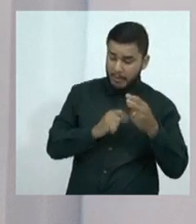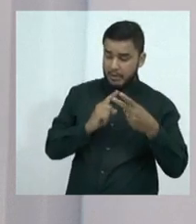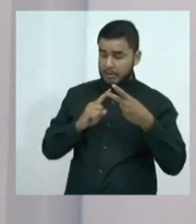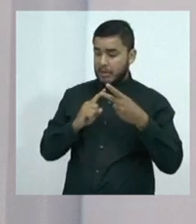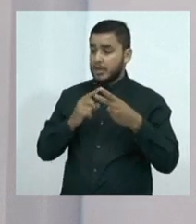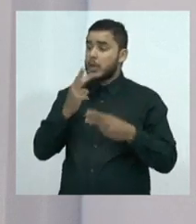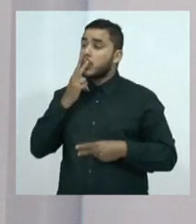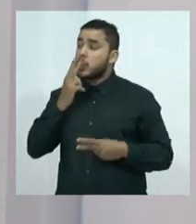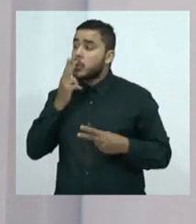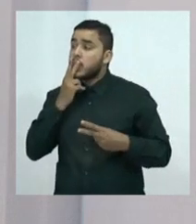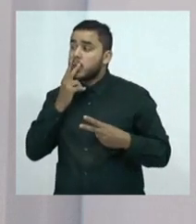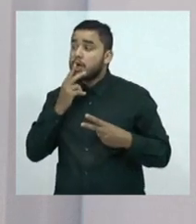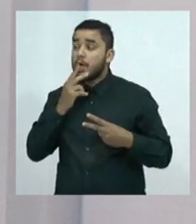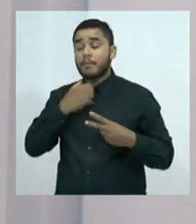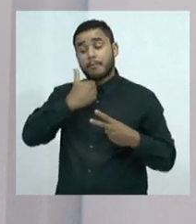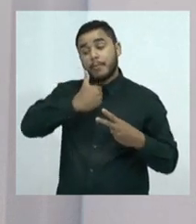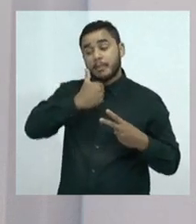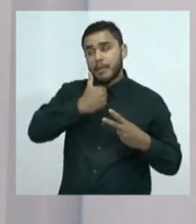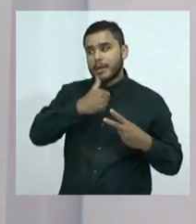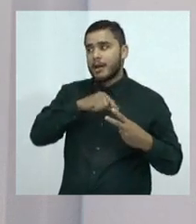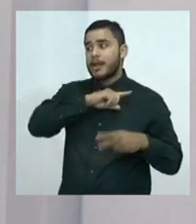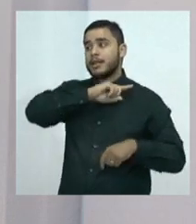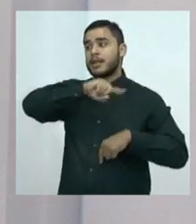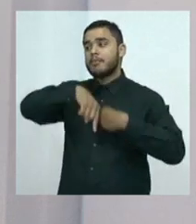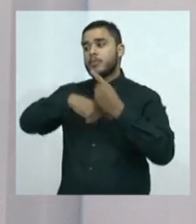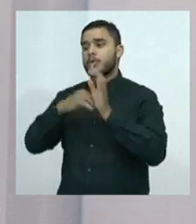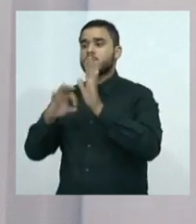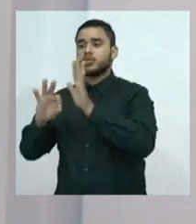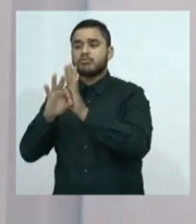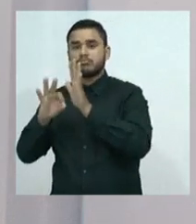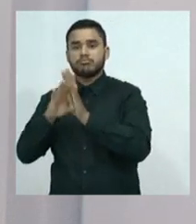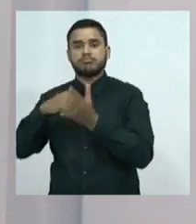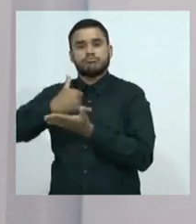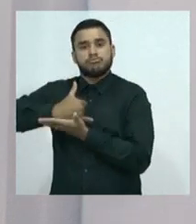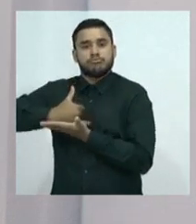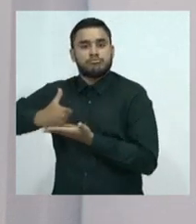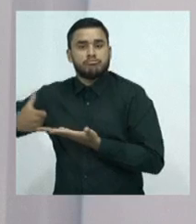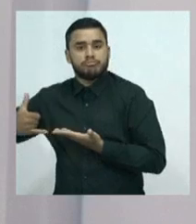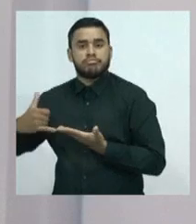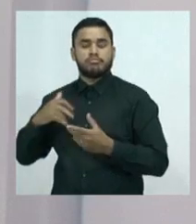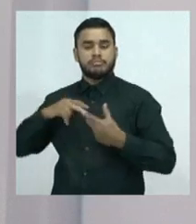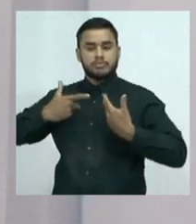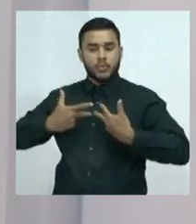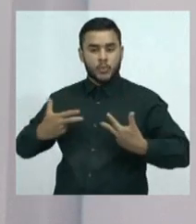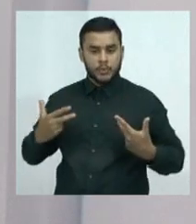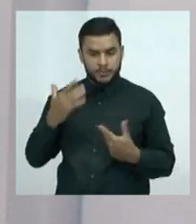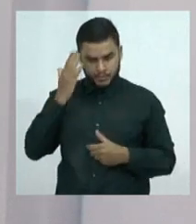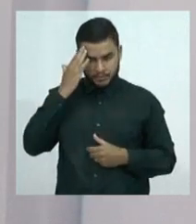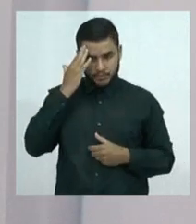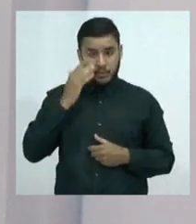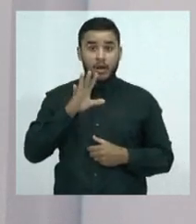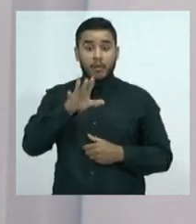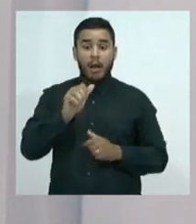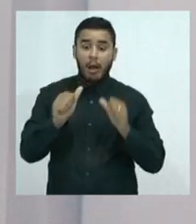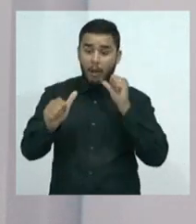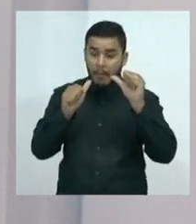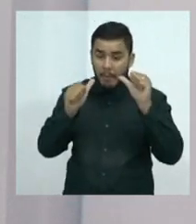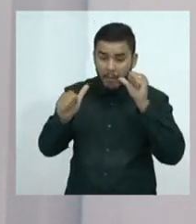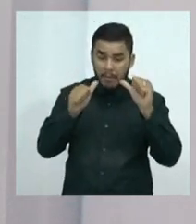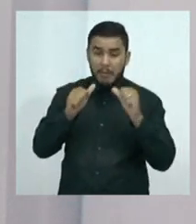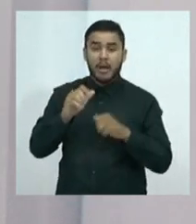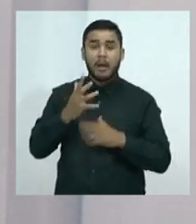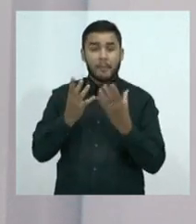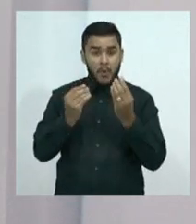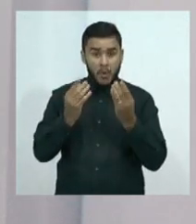além disso, a questão do consumo, especialmente de álcool, vem aumentada a incidência de casos de lesão